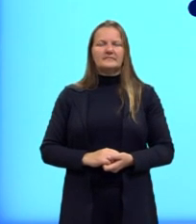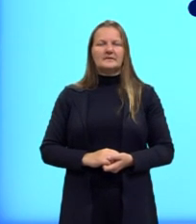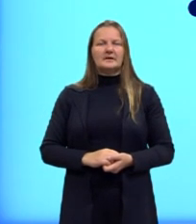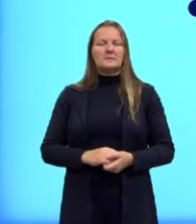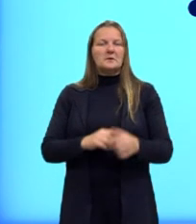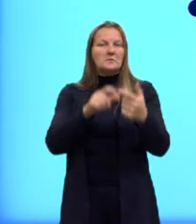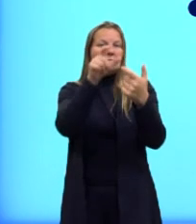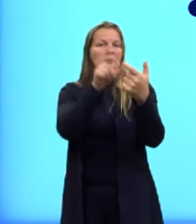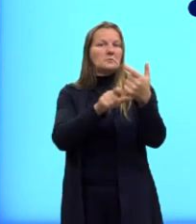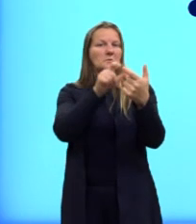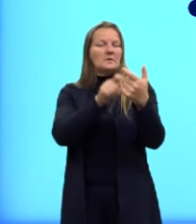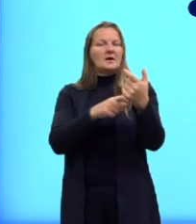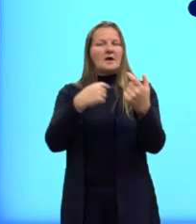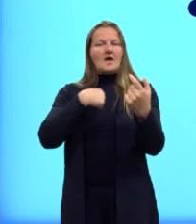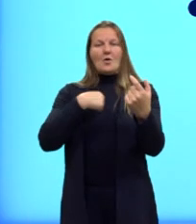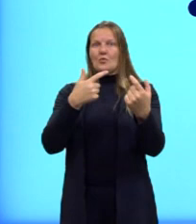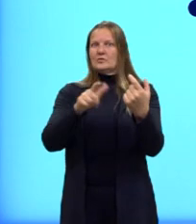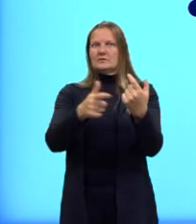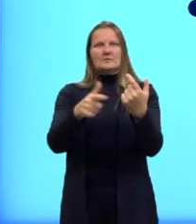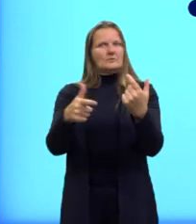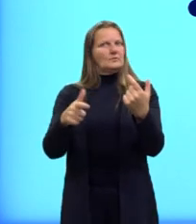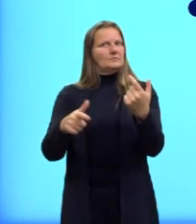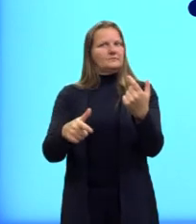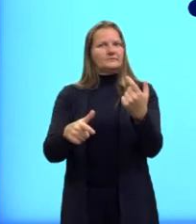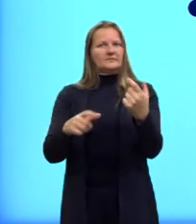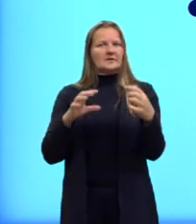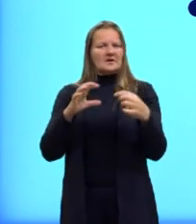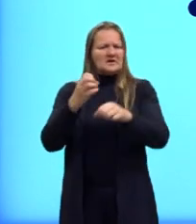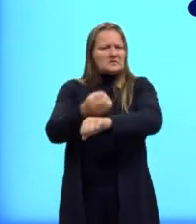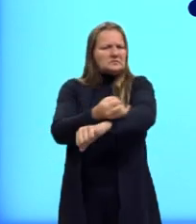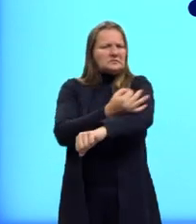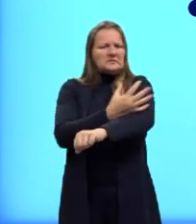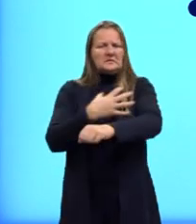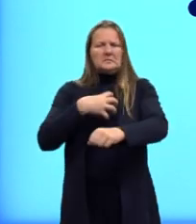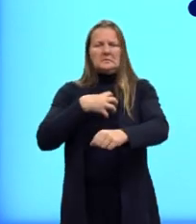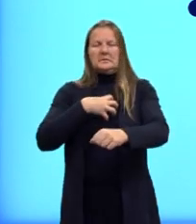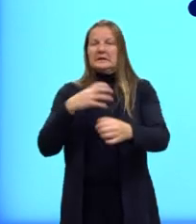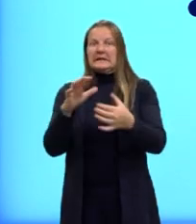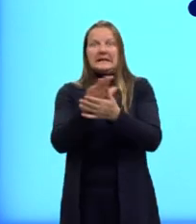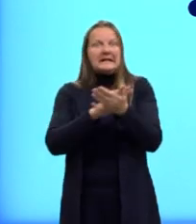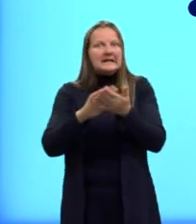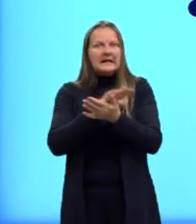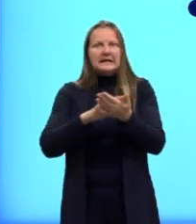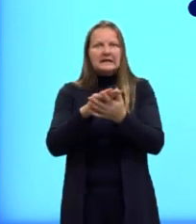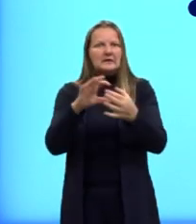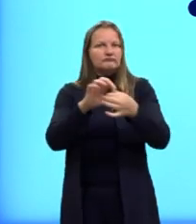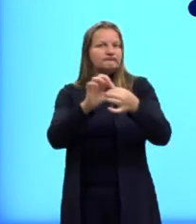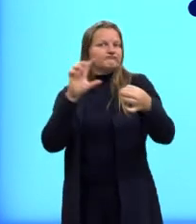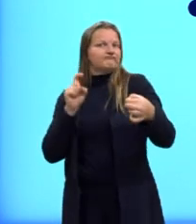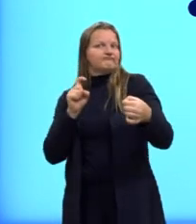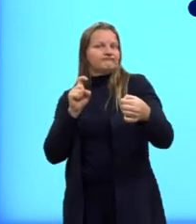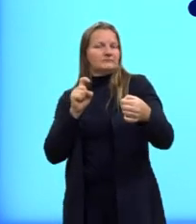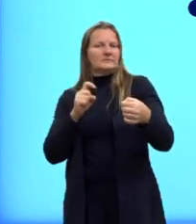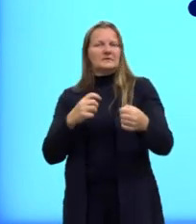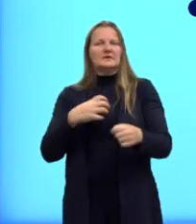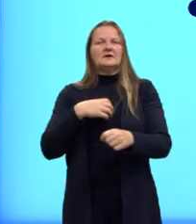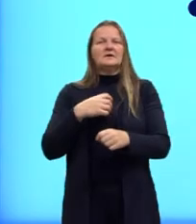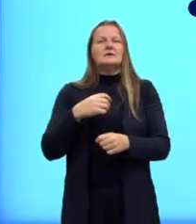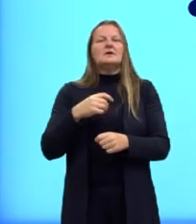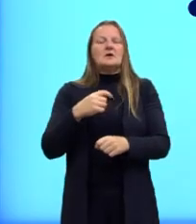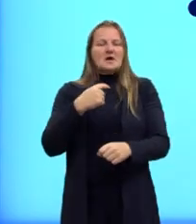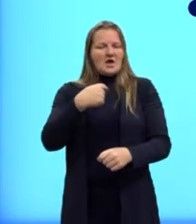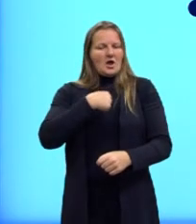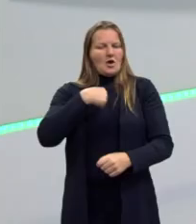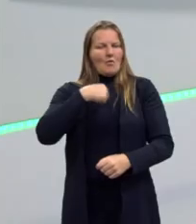Impessoalidade, a ausência do eu e a negação do sentimentalismo romântico, lembrando que o romantismo, ele é individual, ele é focado no